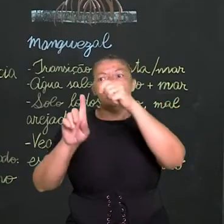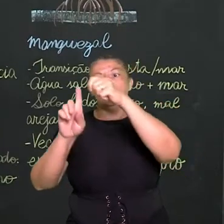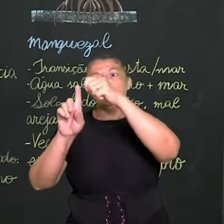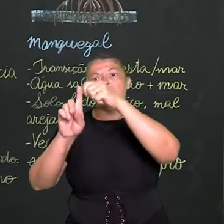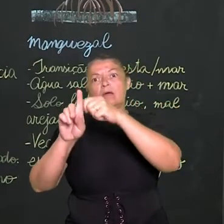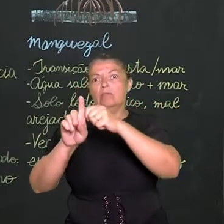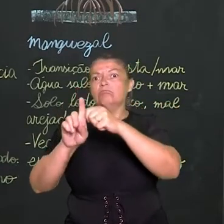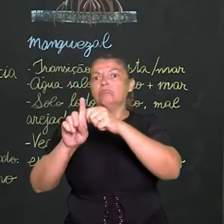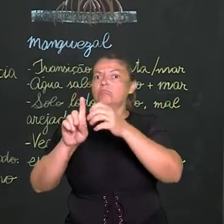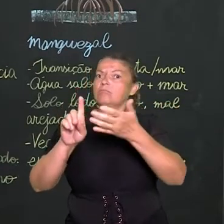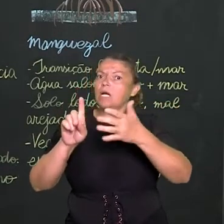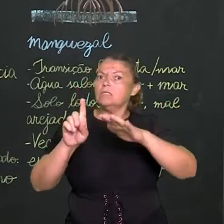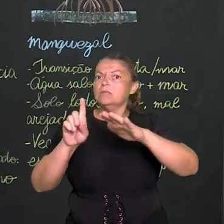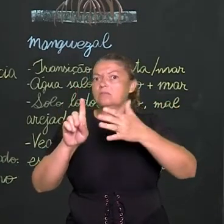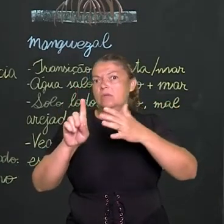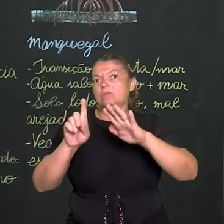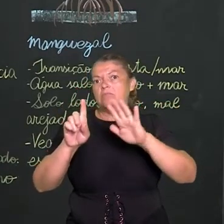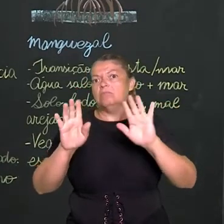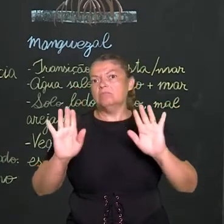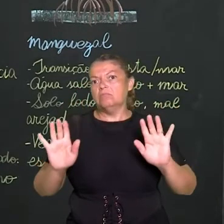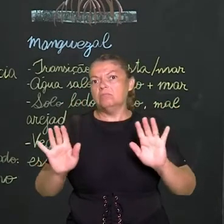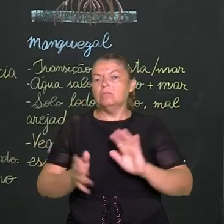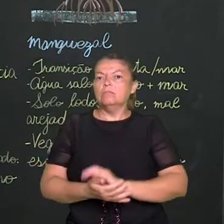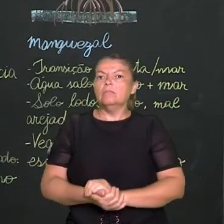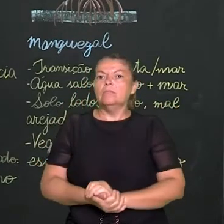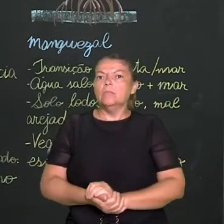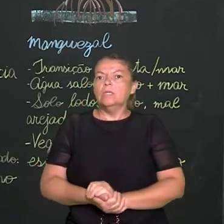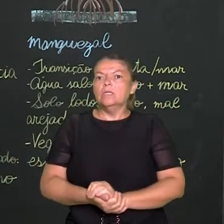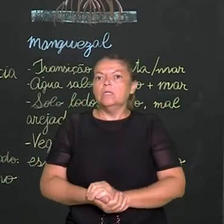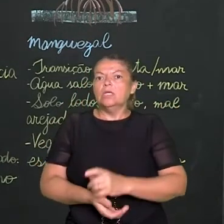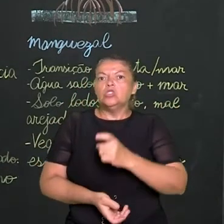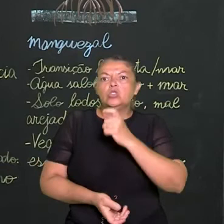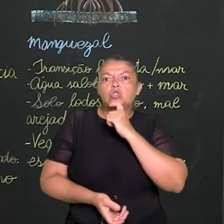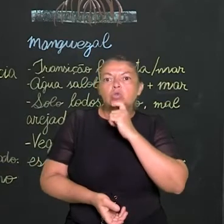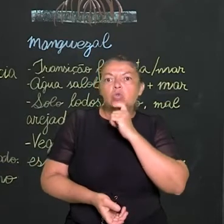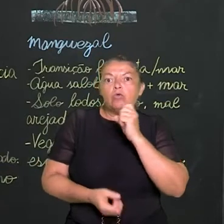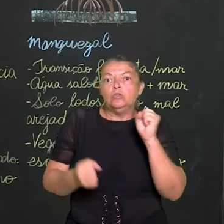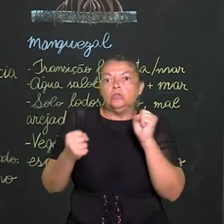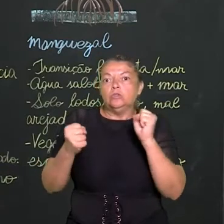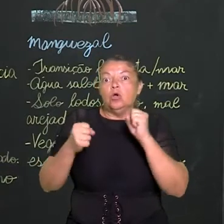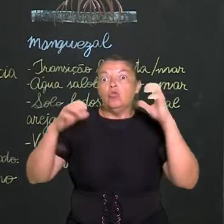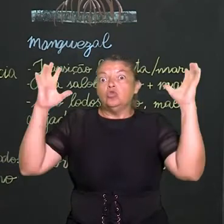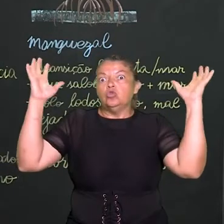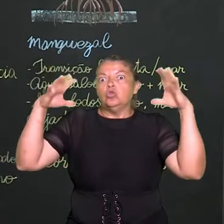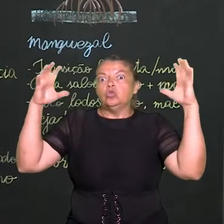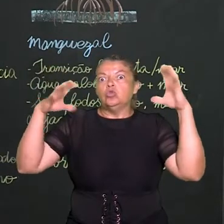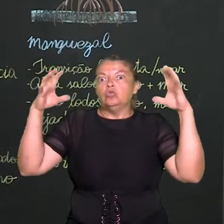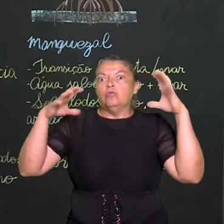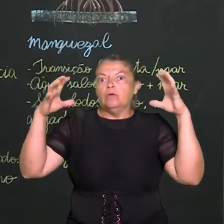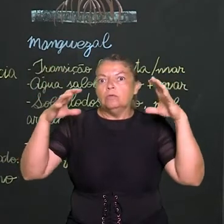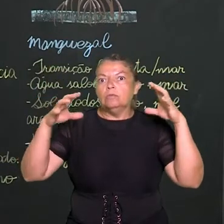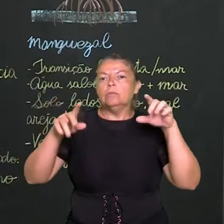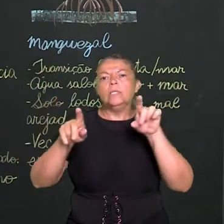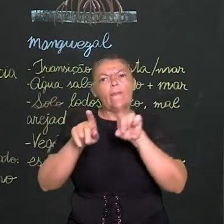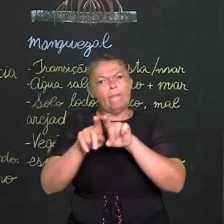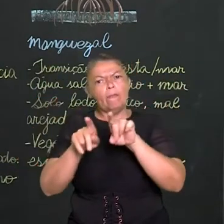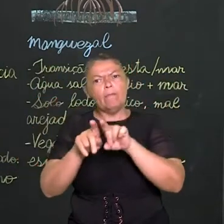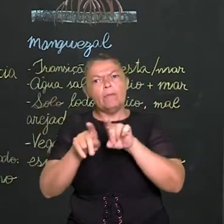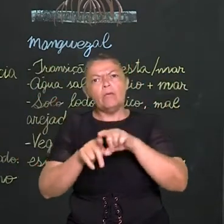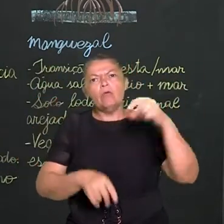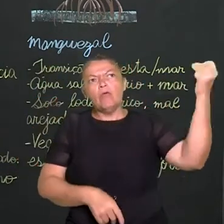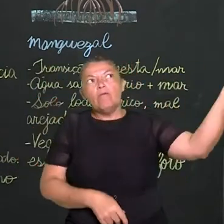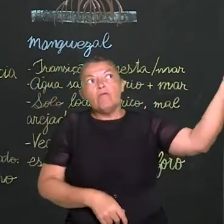Ou seja, uma temperatura baixa, de um modo geral. O inverno acaba sendo bem rígido e o verão,